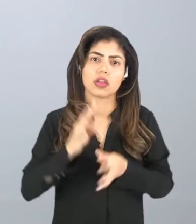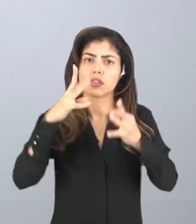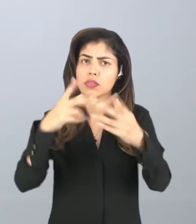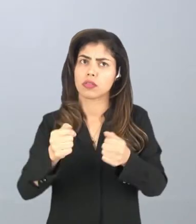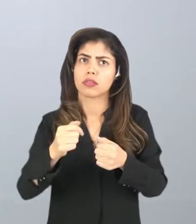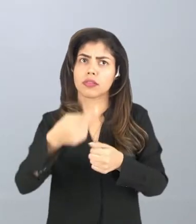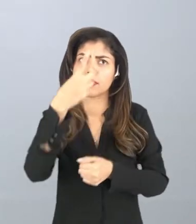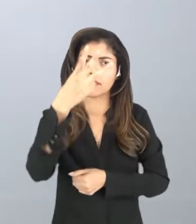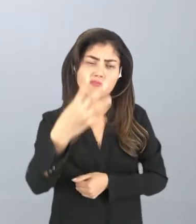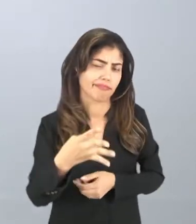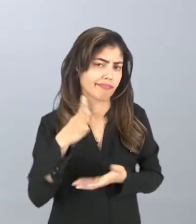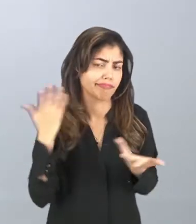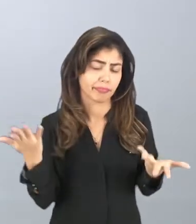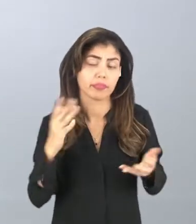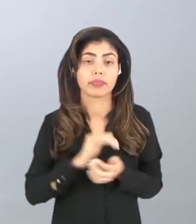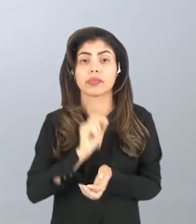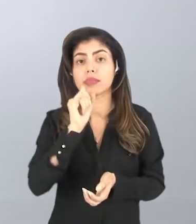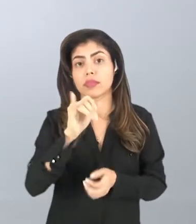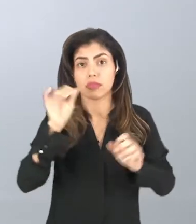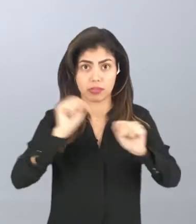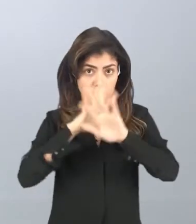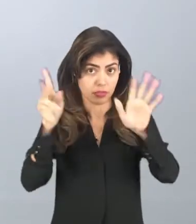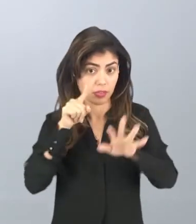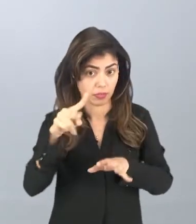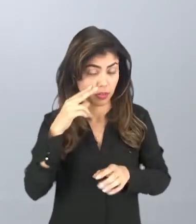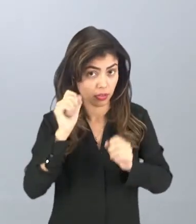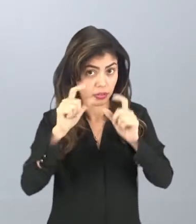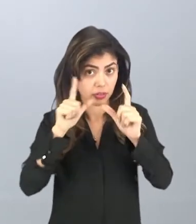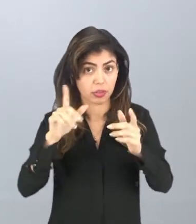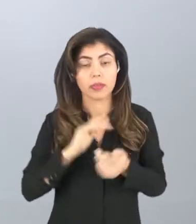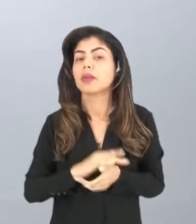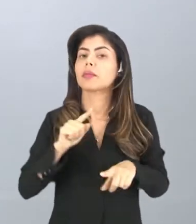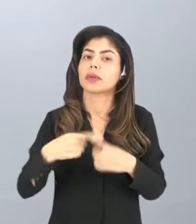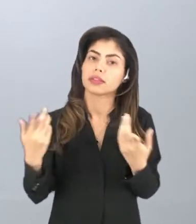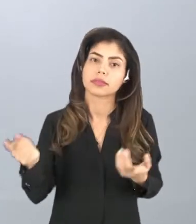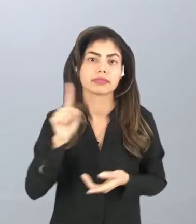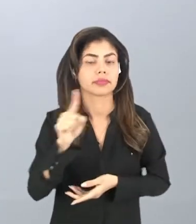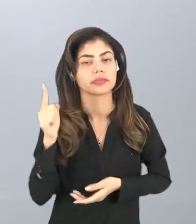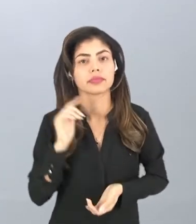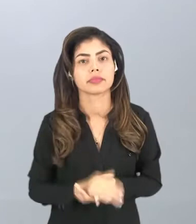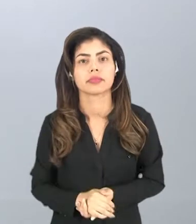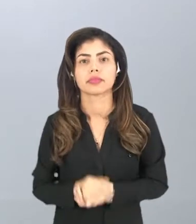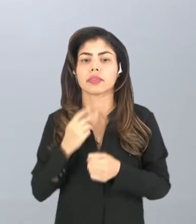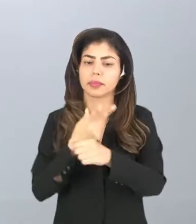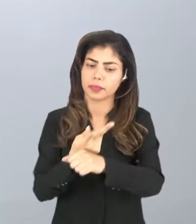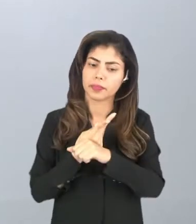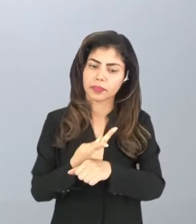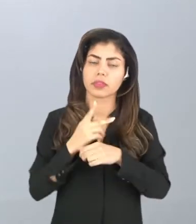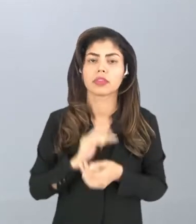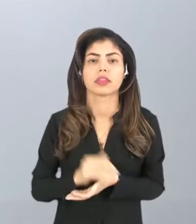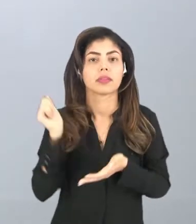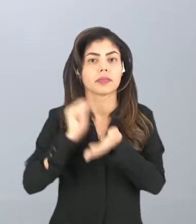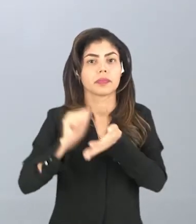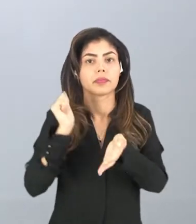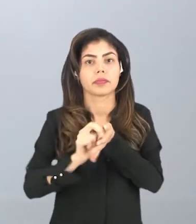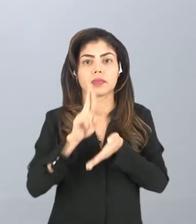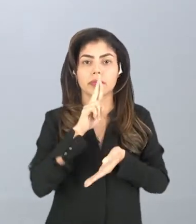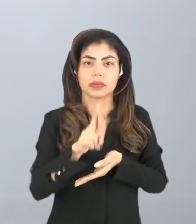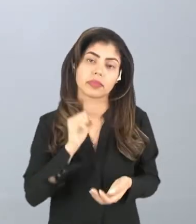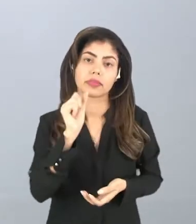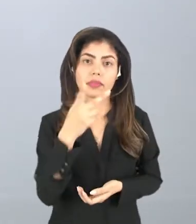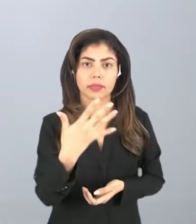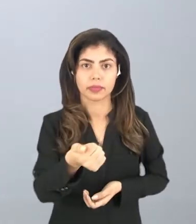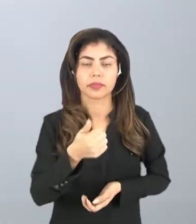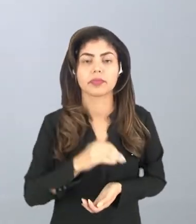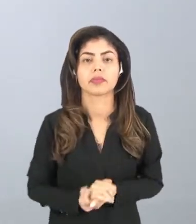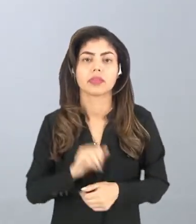desses questionamentos. É claro, se você tiver prestado atenção. Mas caso não, pesquise e escreva, responda no seu